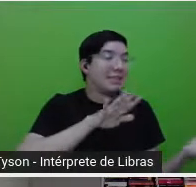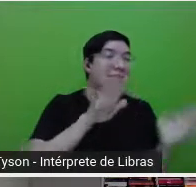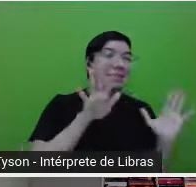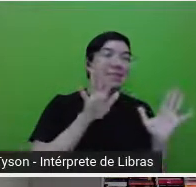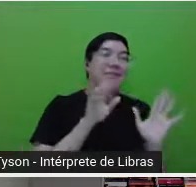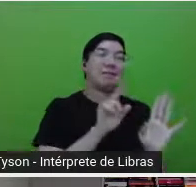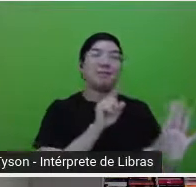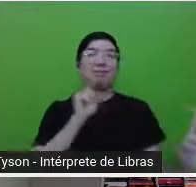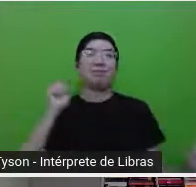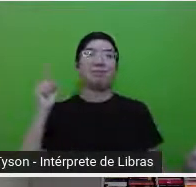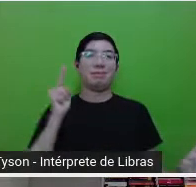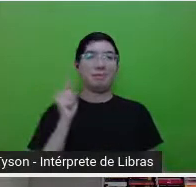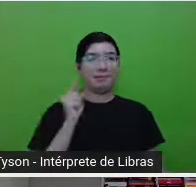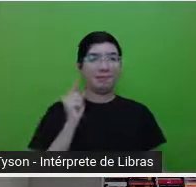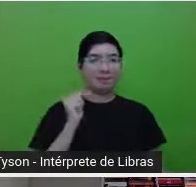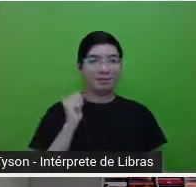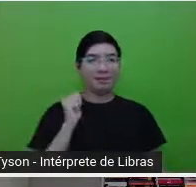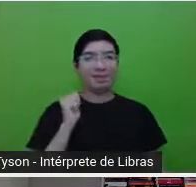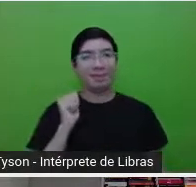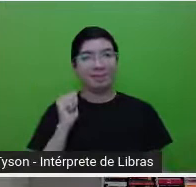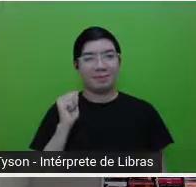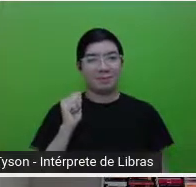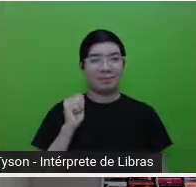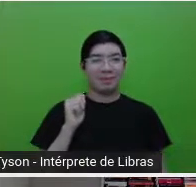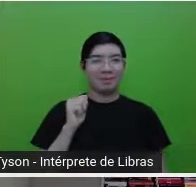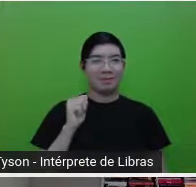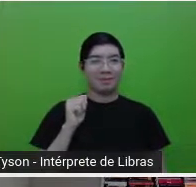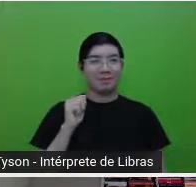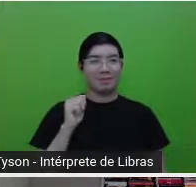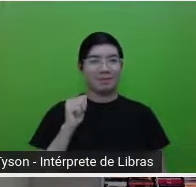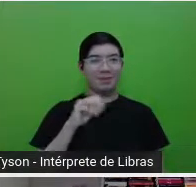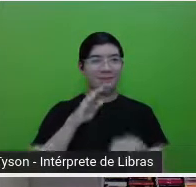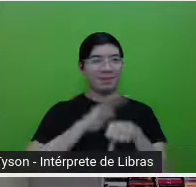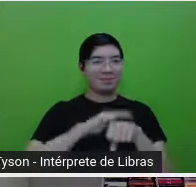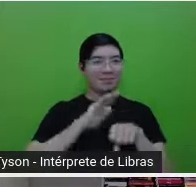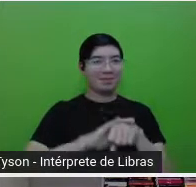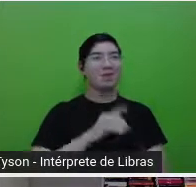mulher, senta aqui, vamos conversar, me diz, é tu mesmo, né, mulher?